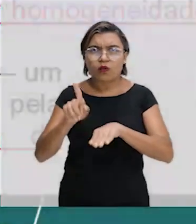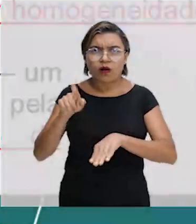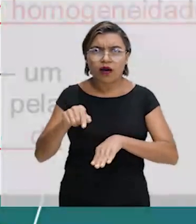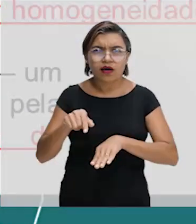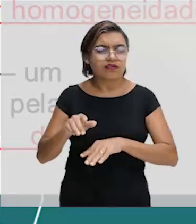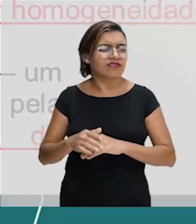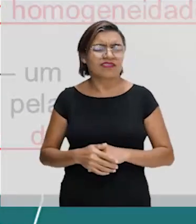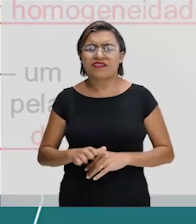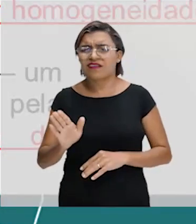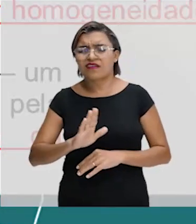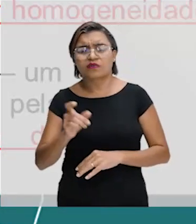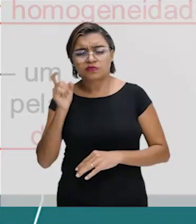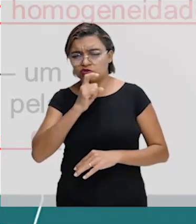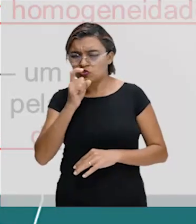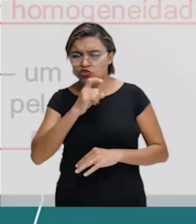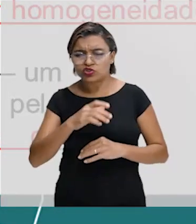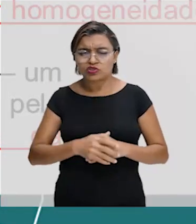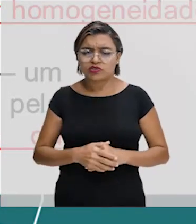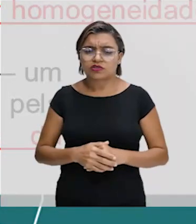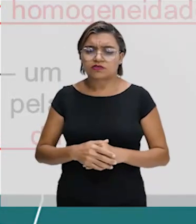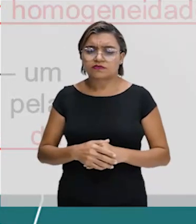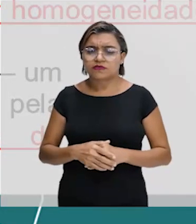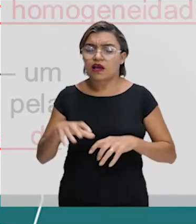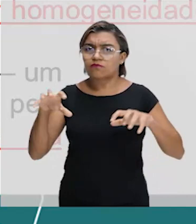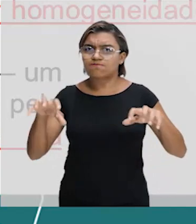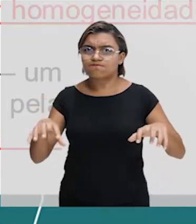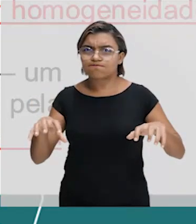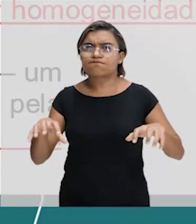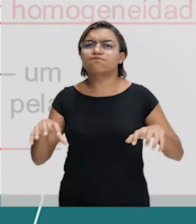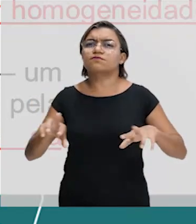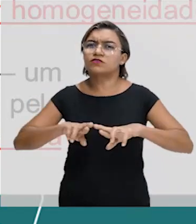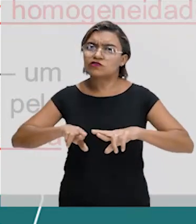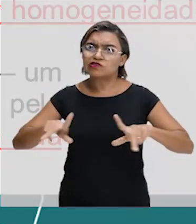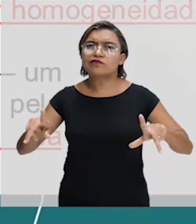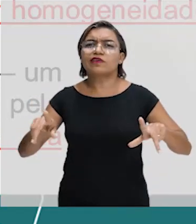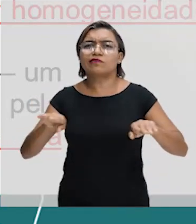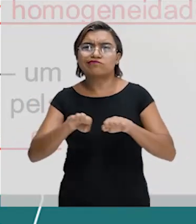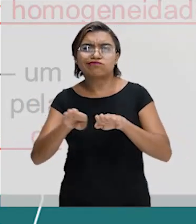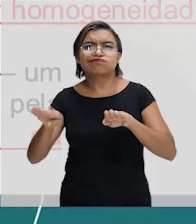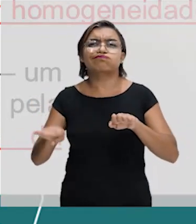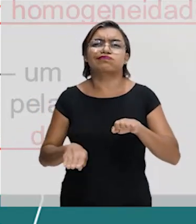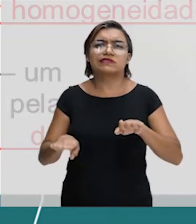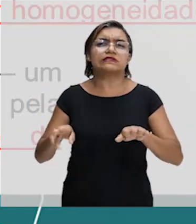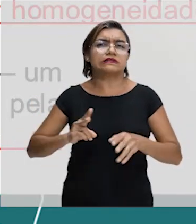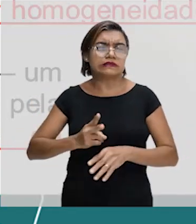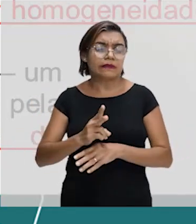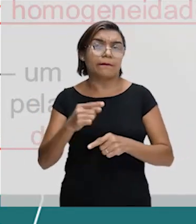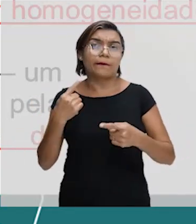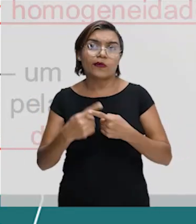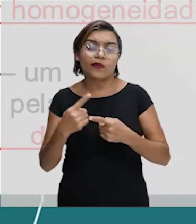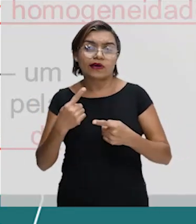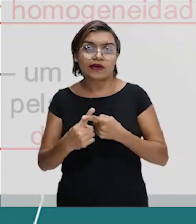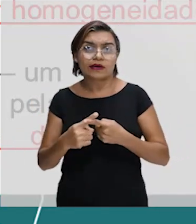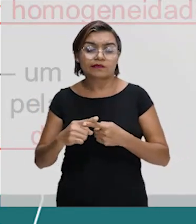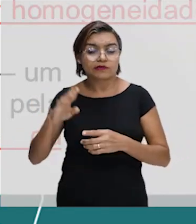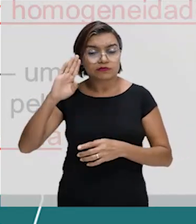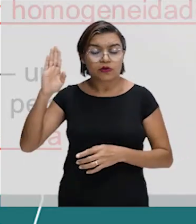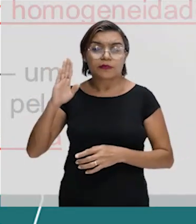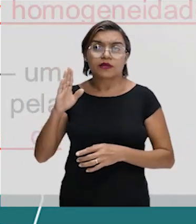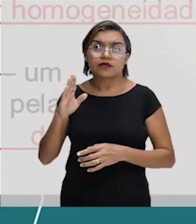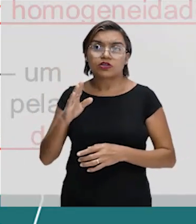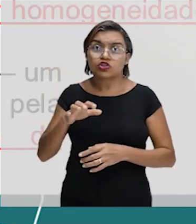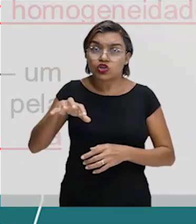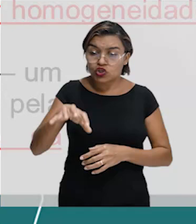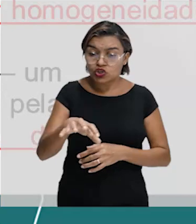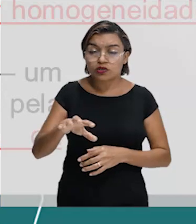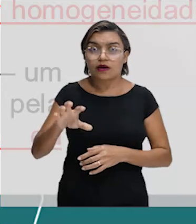é muito falso. Essa disparidade, essas desigualdades ainda existem e resistem, principalmente em regiões mais